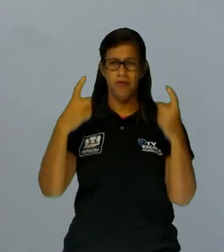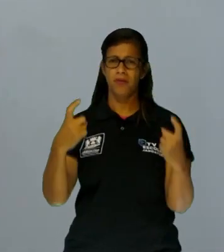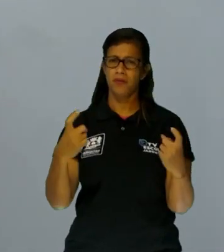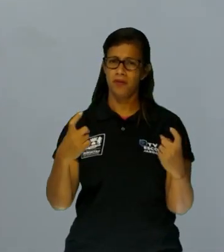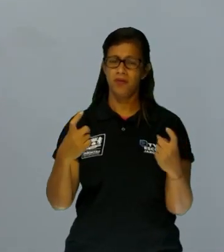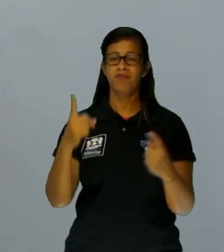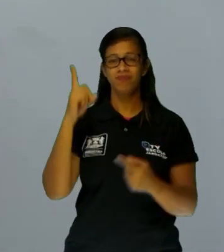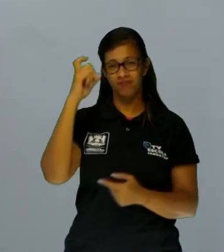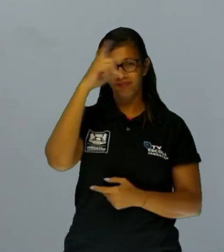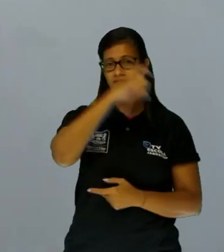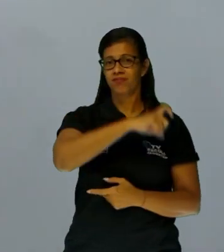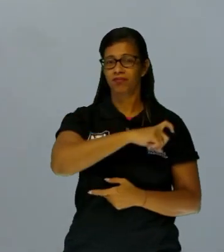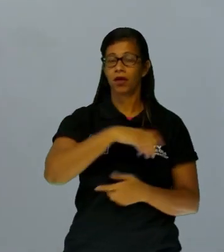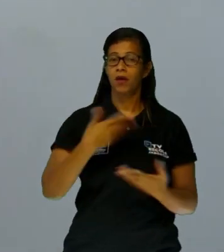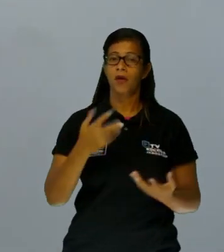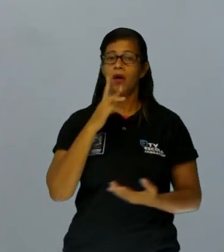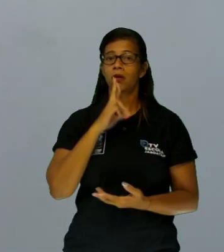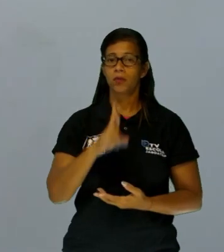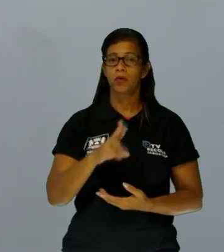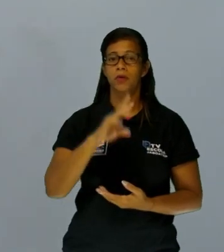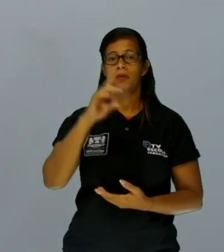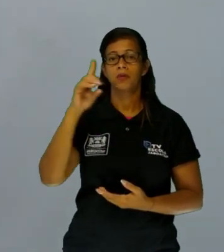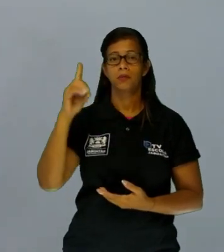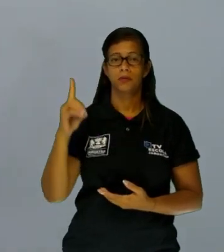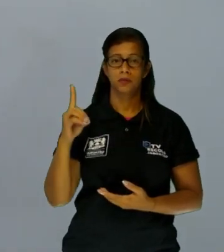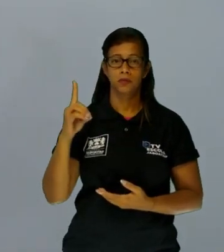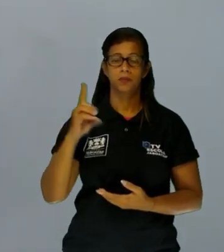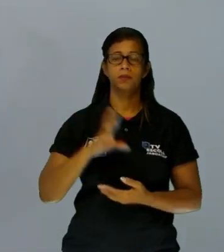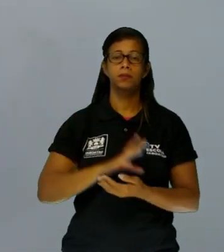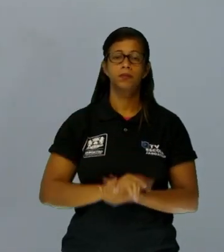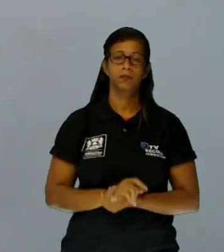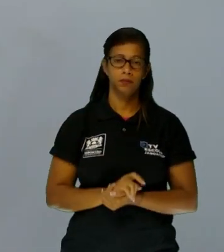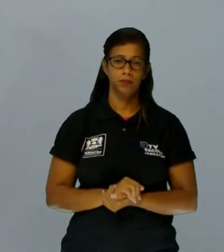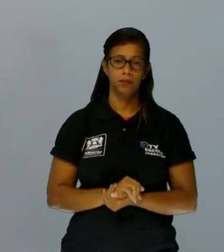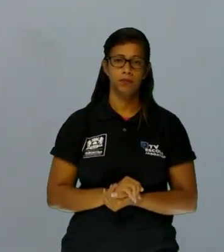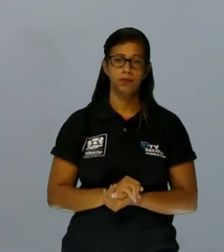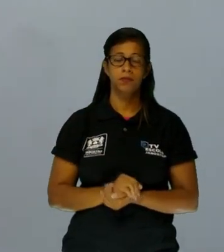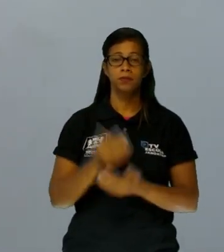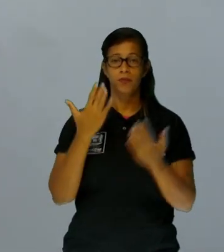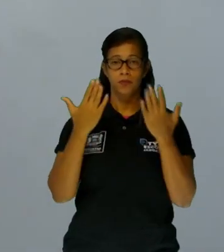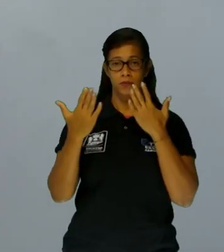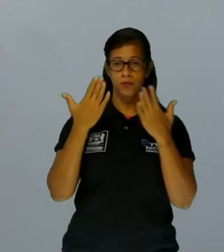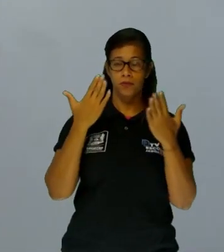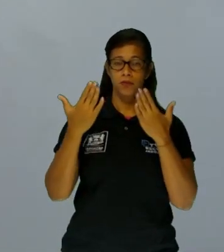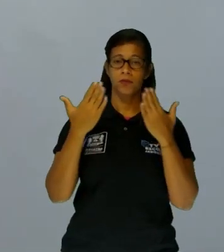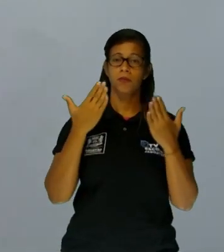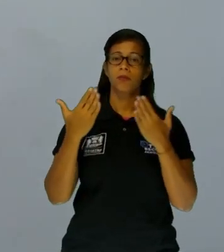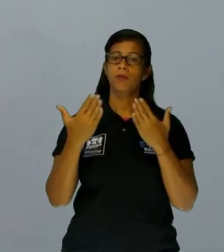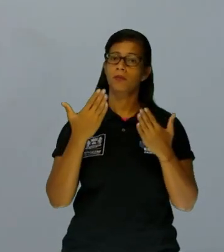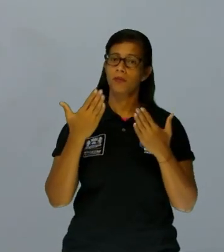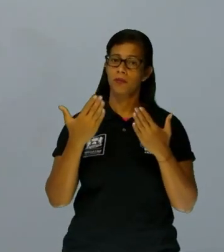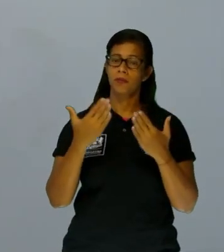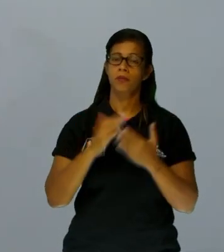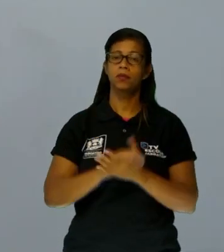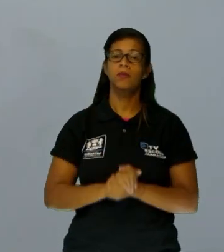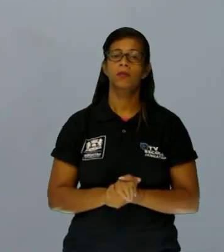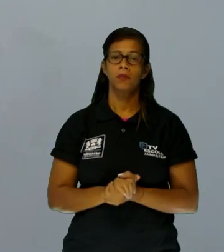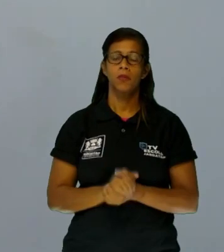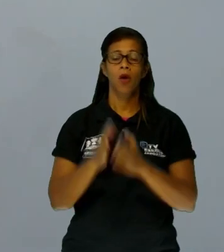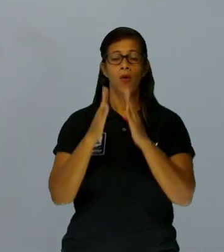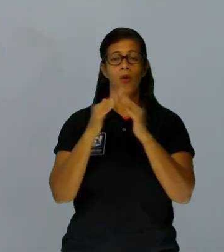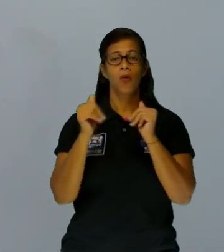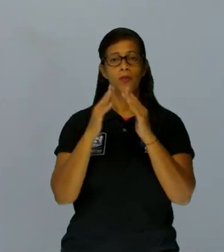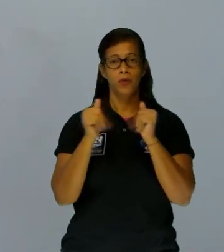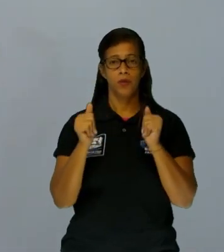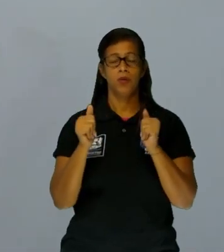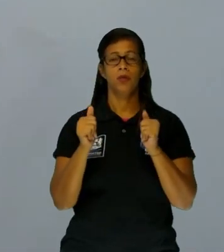né? Então, a nossa resposta é a letra D. Ok? Uma analogia com base comum é a tolerância. Esse pedido de tolerância para que a